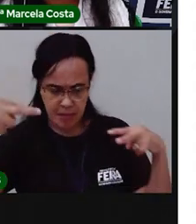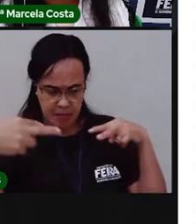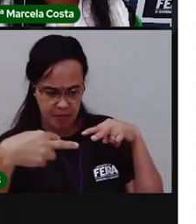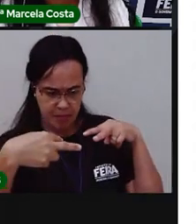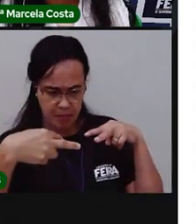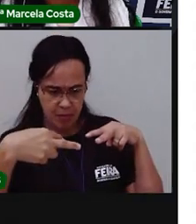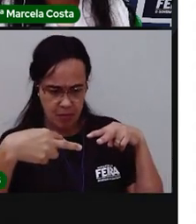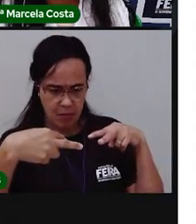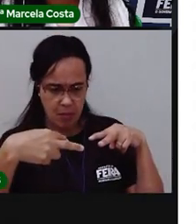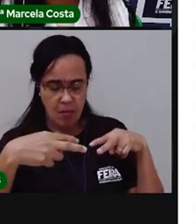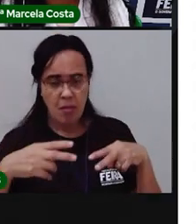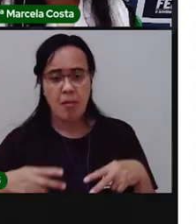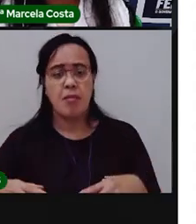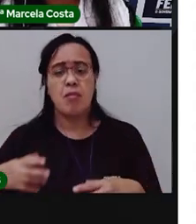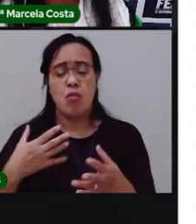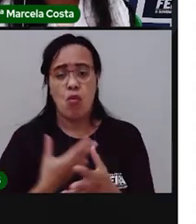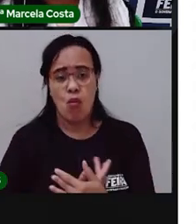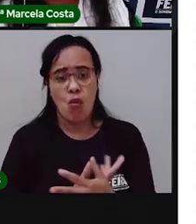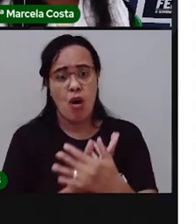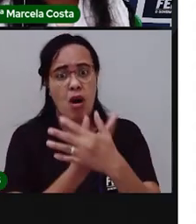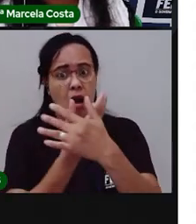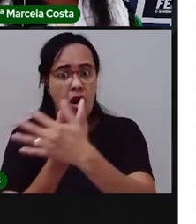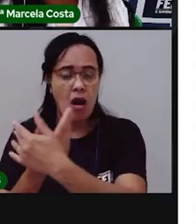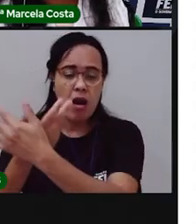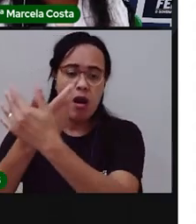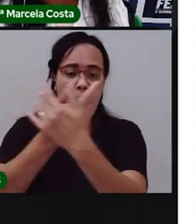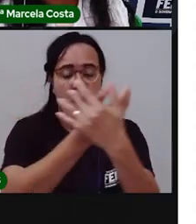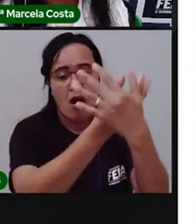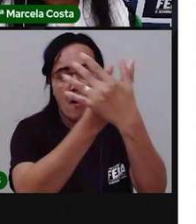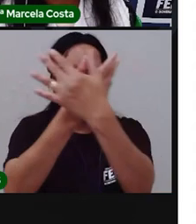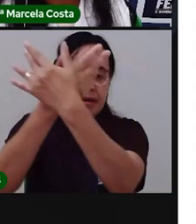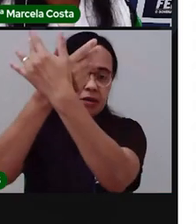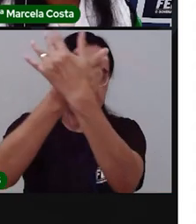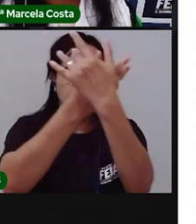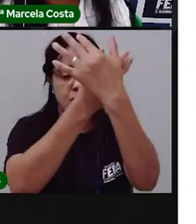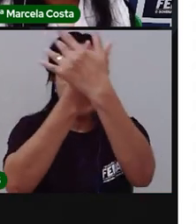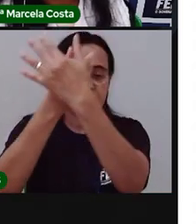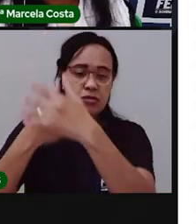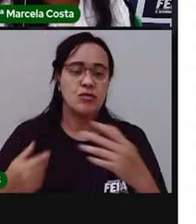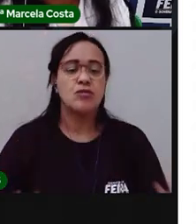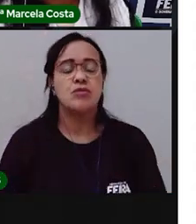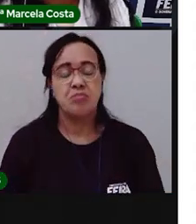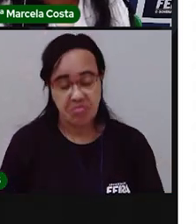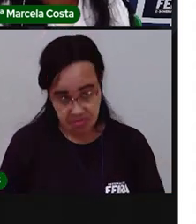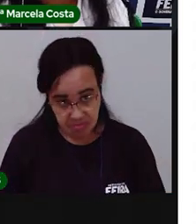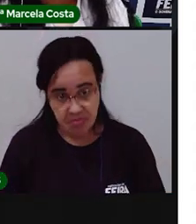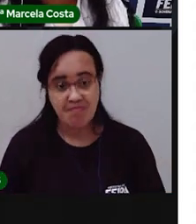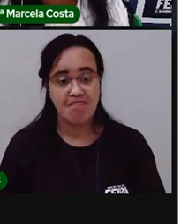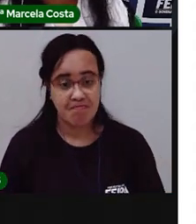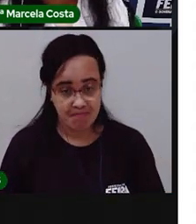viu, bateu asas e voou.